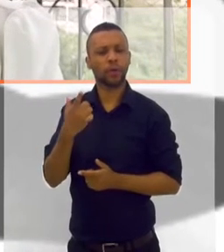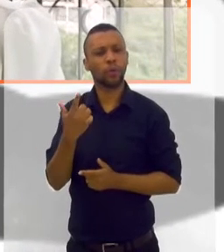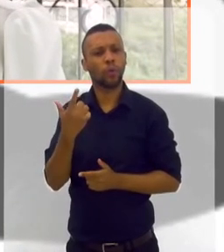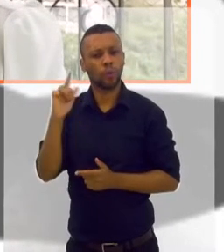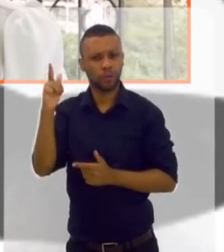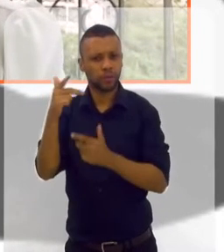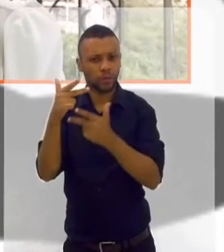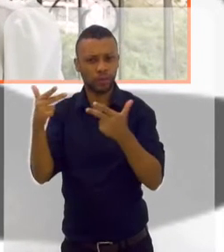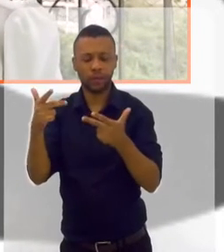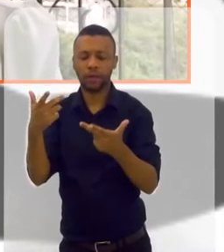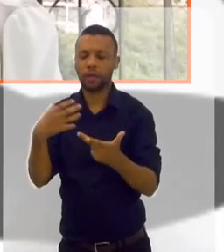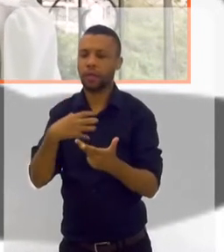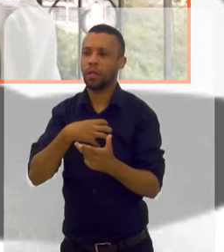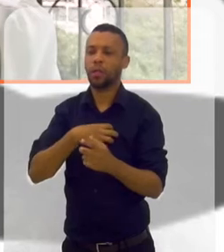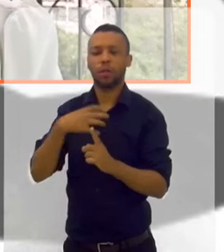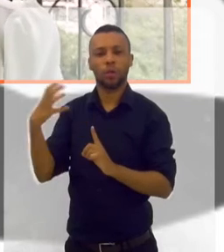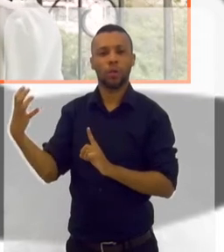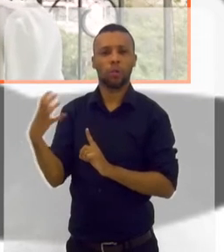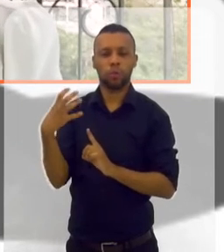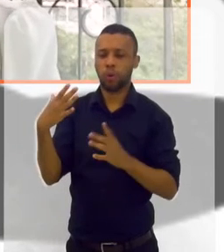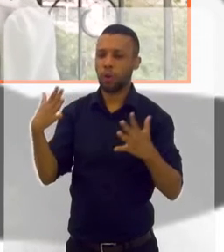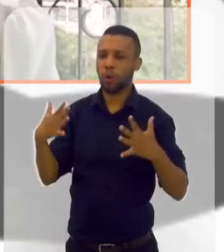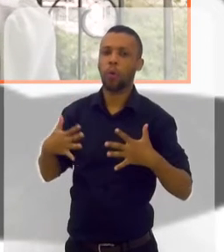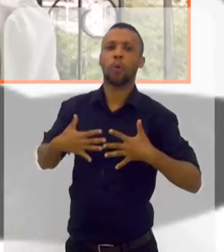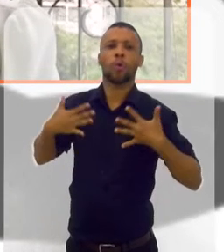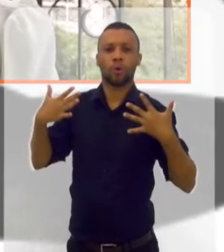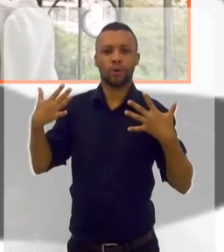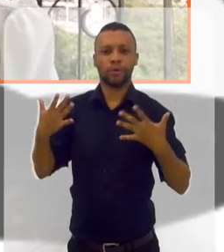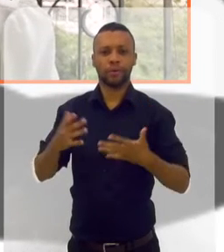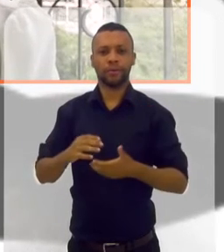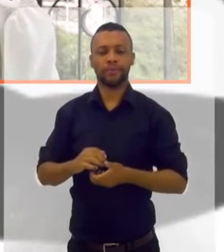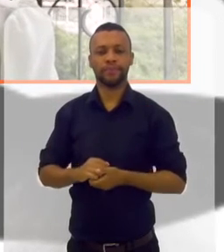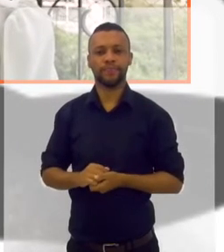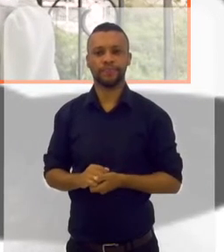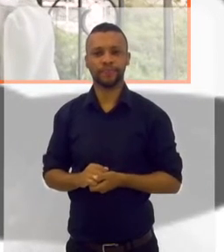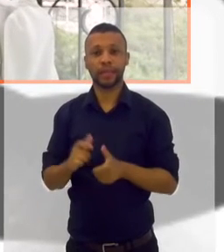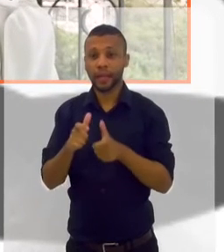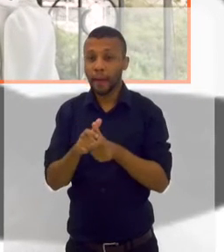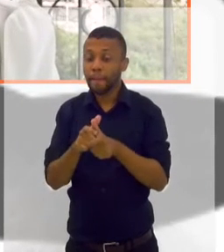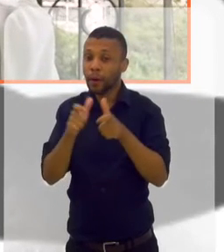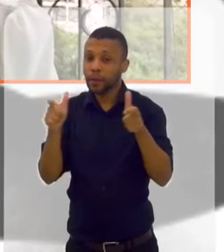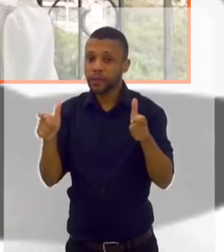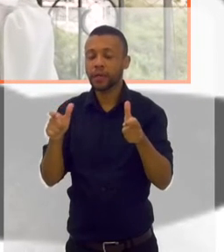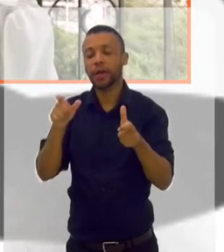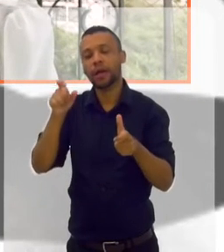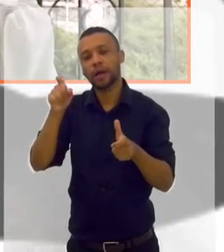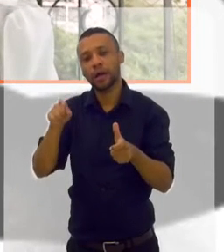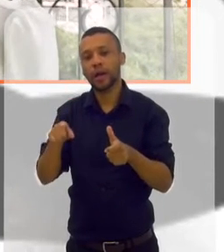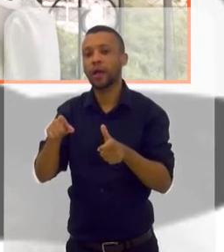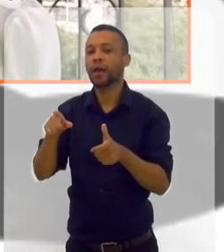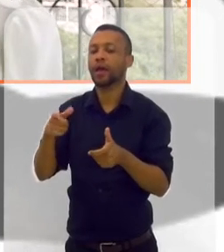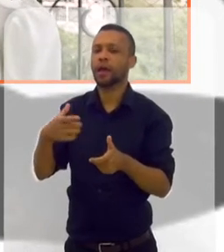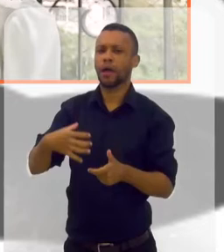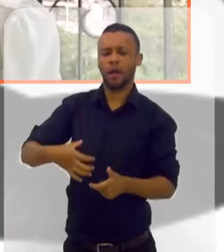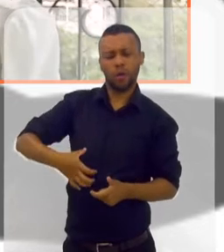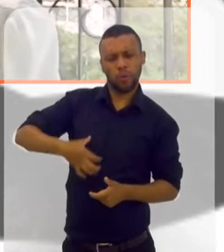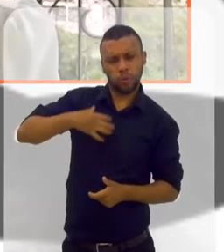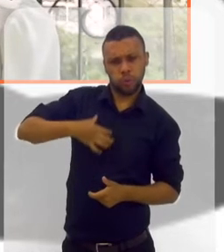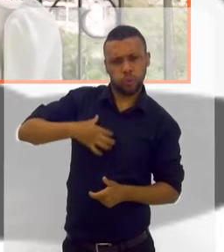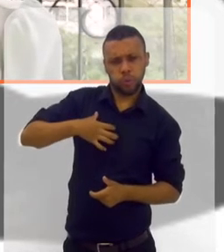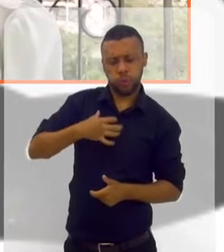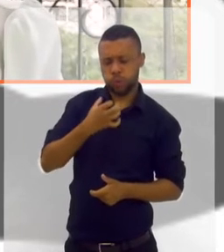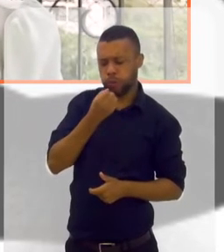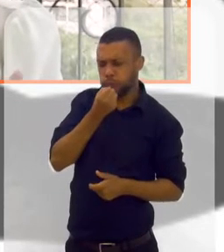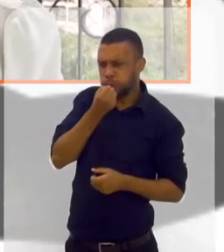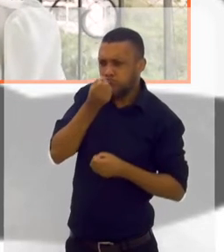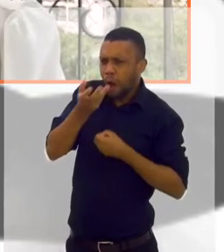bem impactante, porque a grande maioria é ou raiva, e a pessoa não põe pra fora,